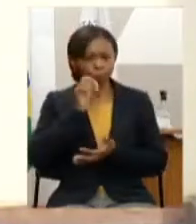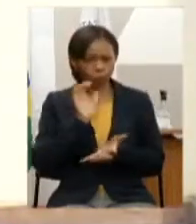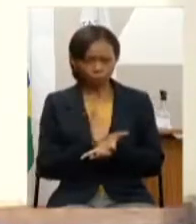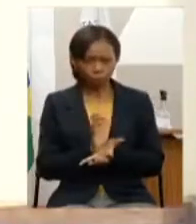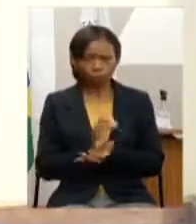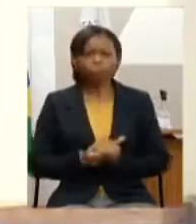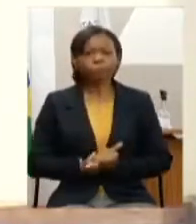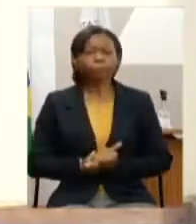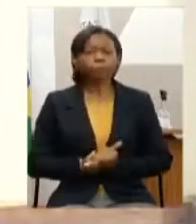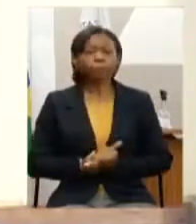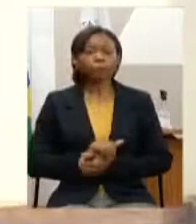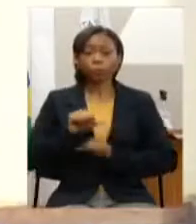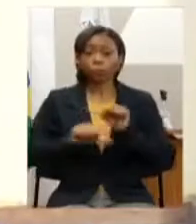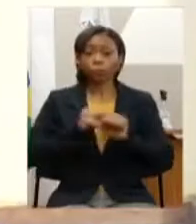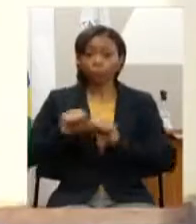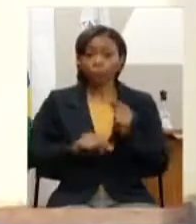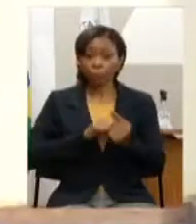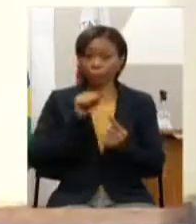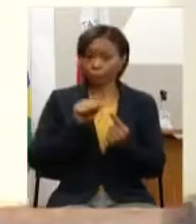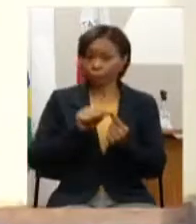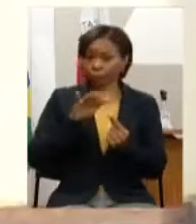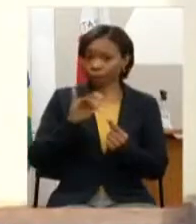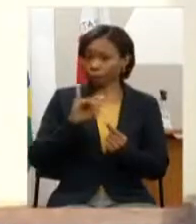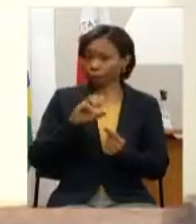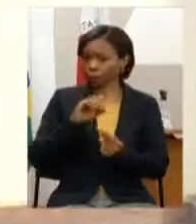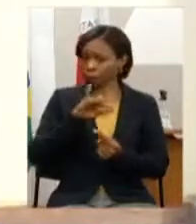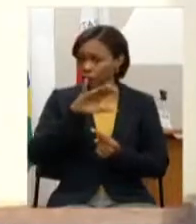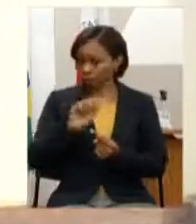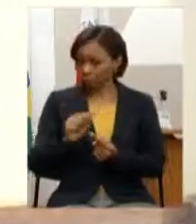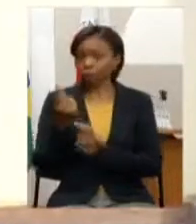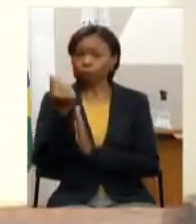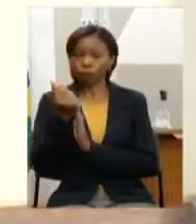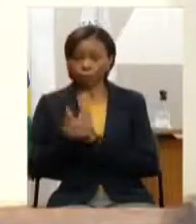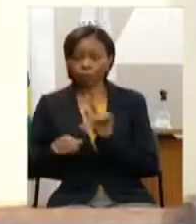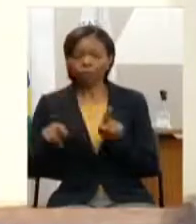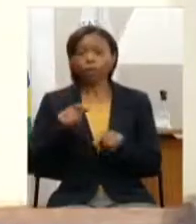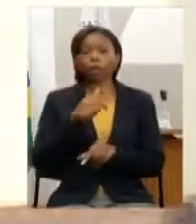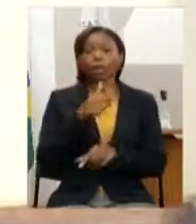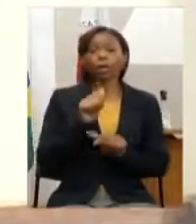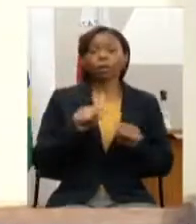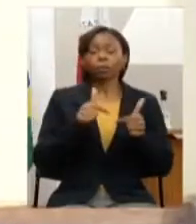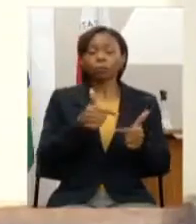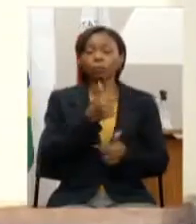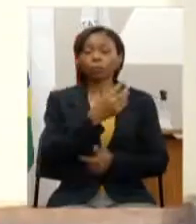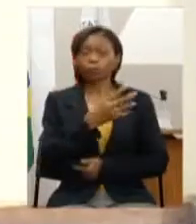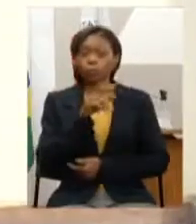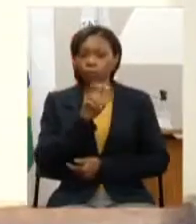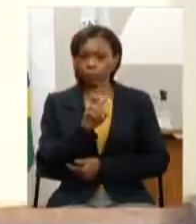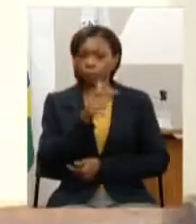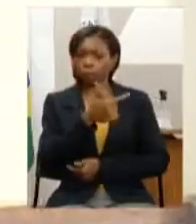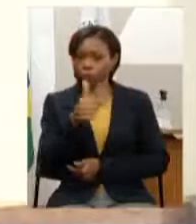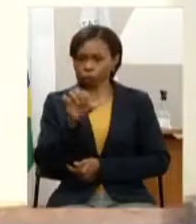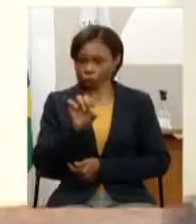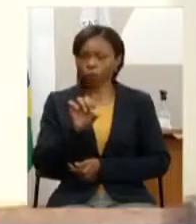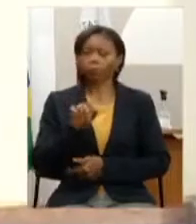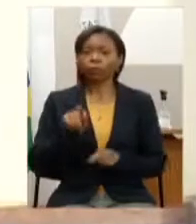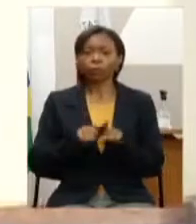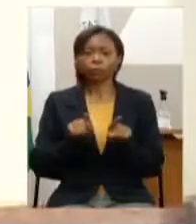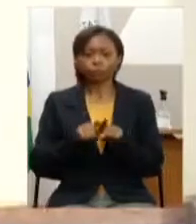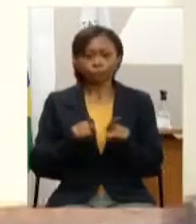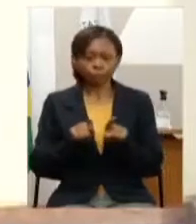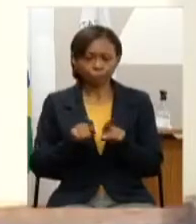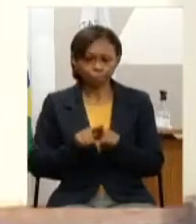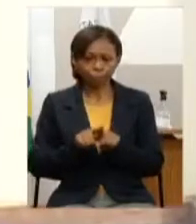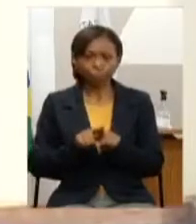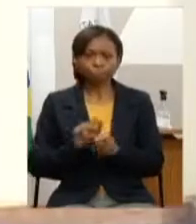alterar a meta física e financeira da ação 4529 apoio a projetos profissionais dos jovens e gressos das escolas